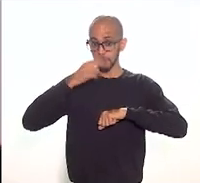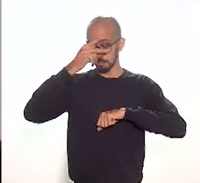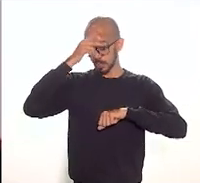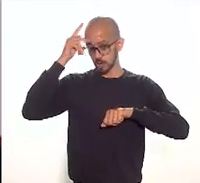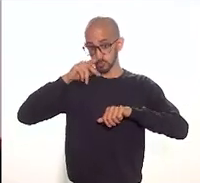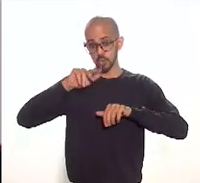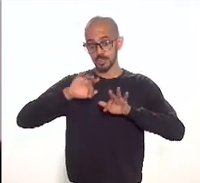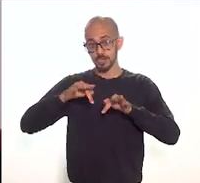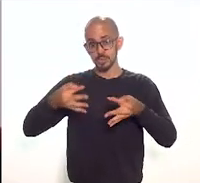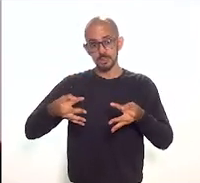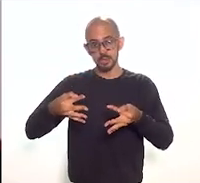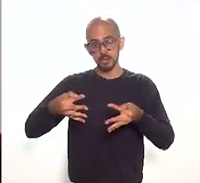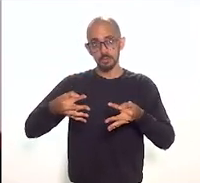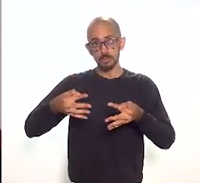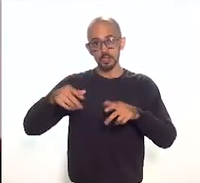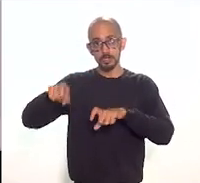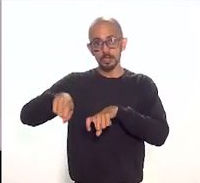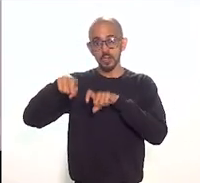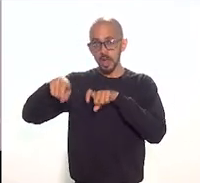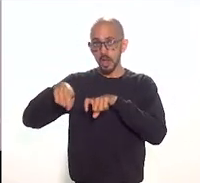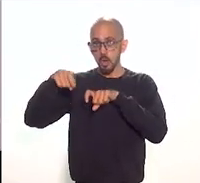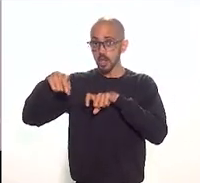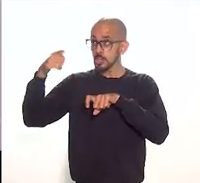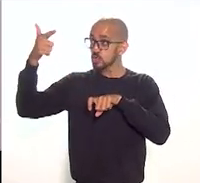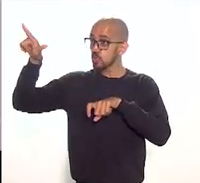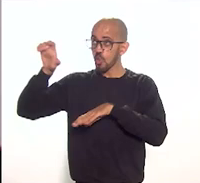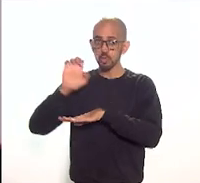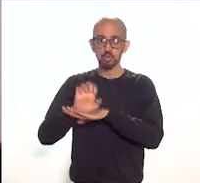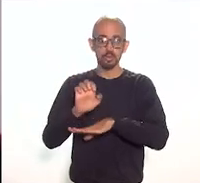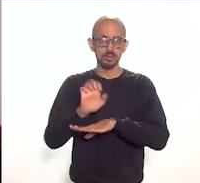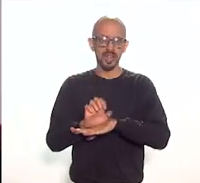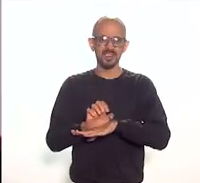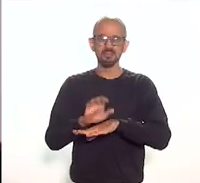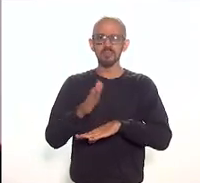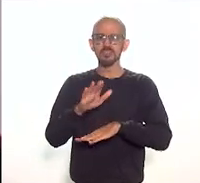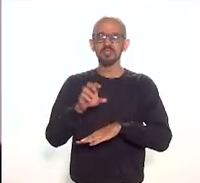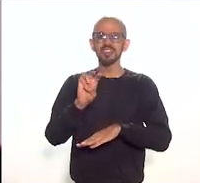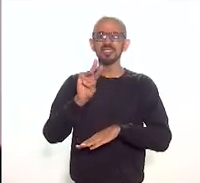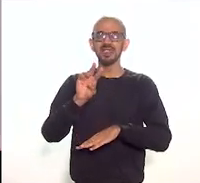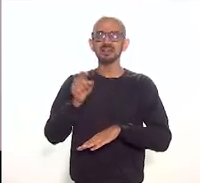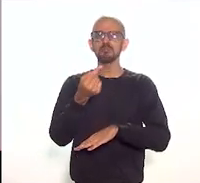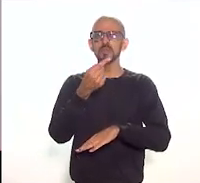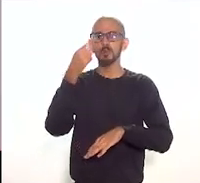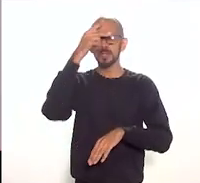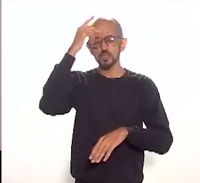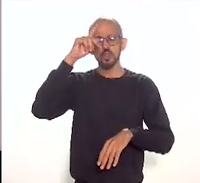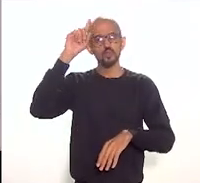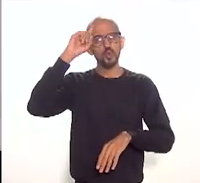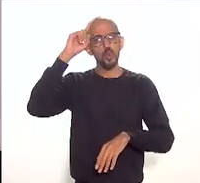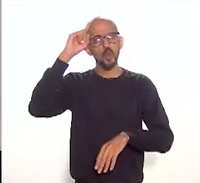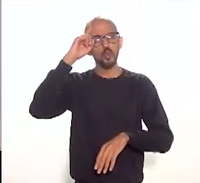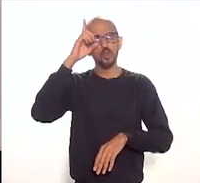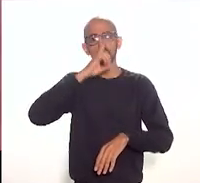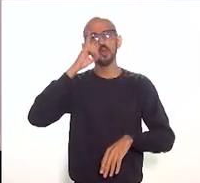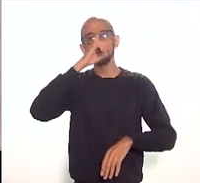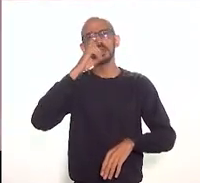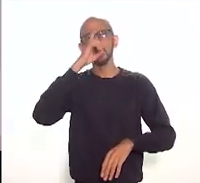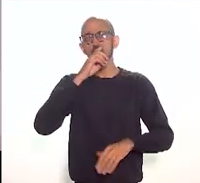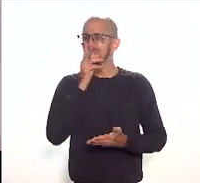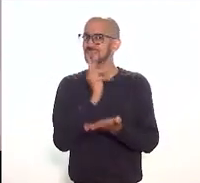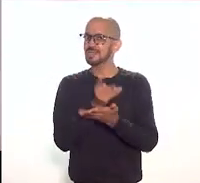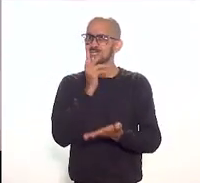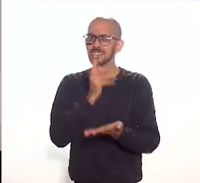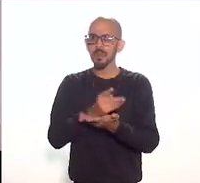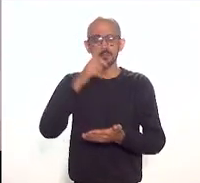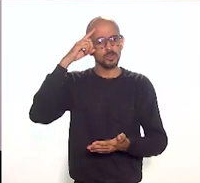do interior do estado e que vêm de outros estados são uma média de três mil pessoas todo domingo elas vão e voltam todo domingo que